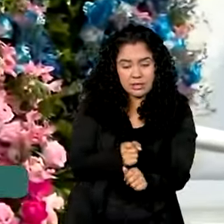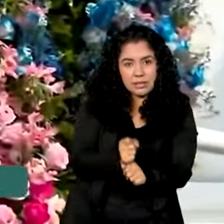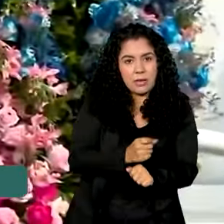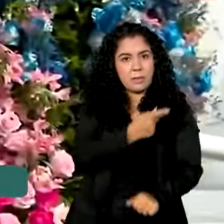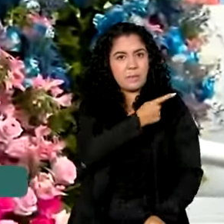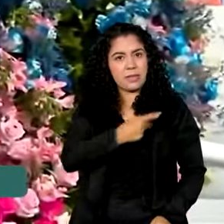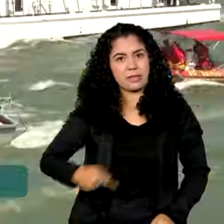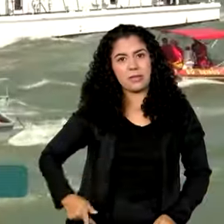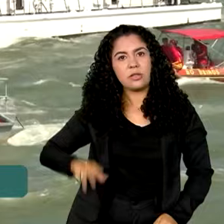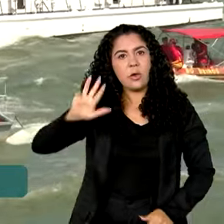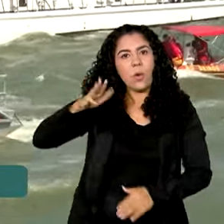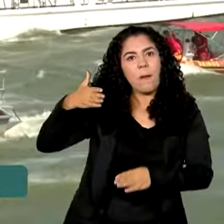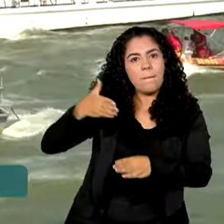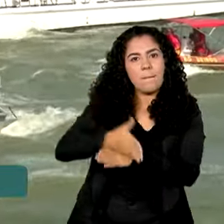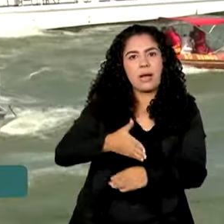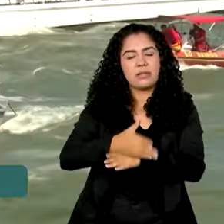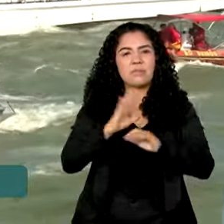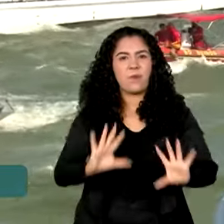participou do evento.